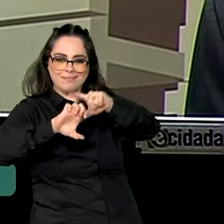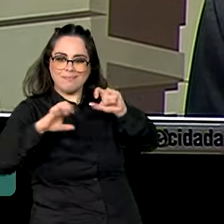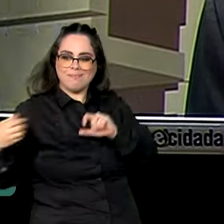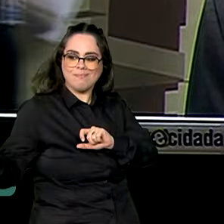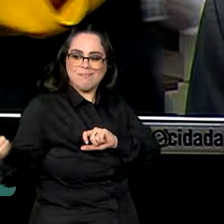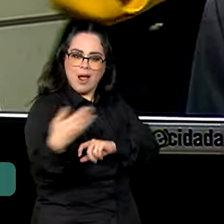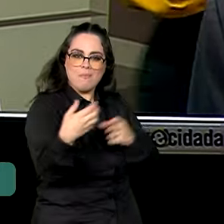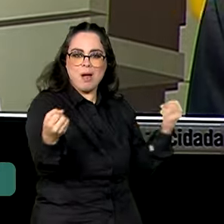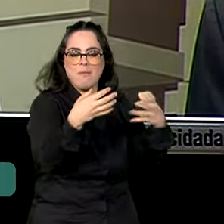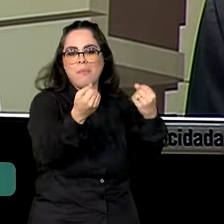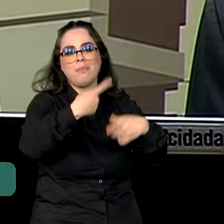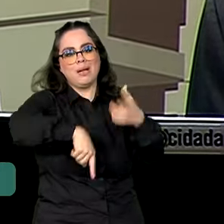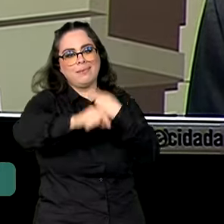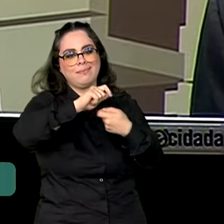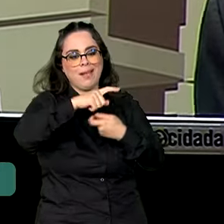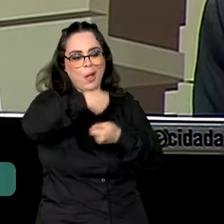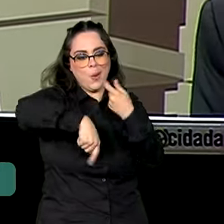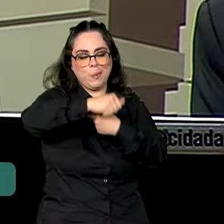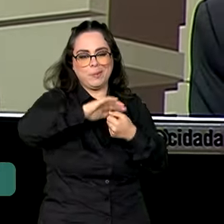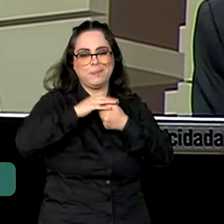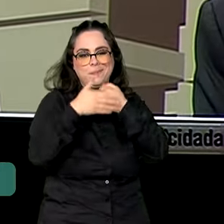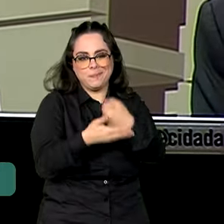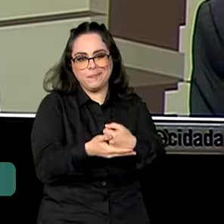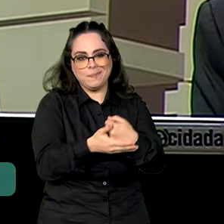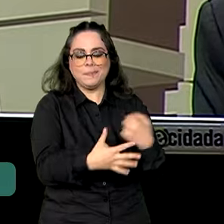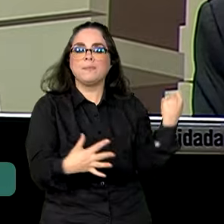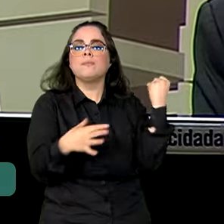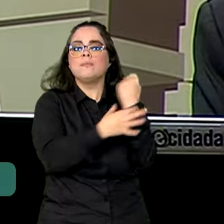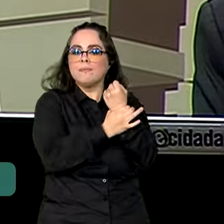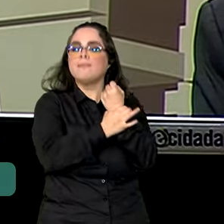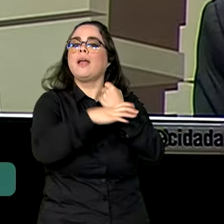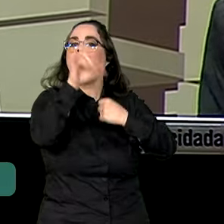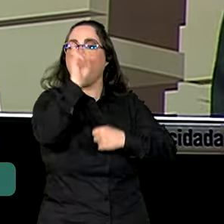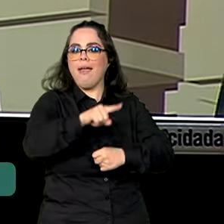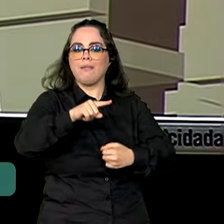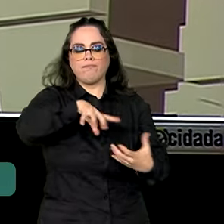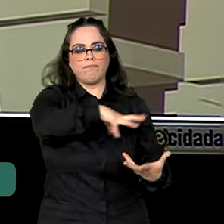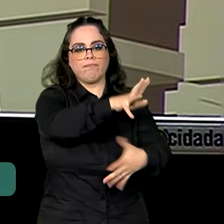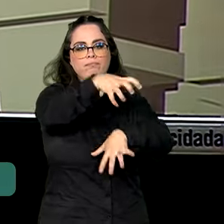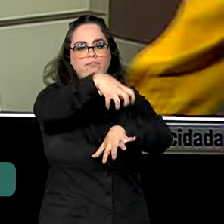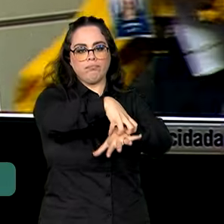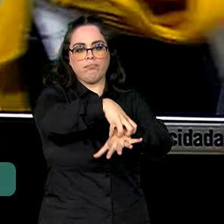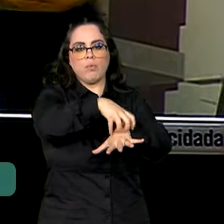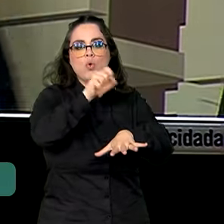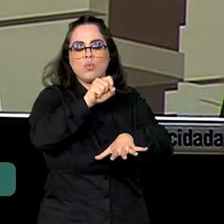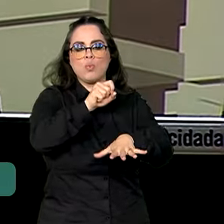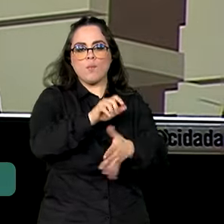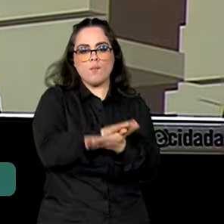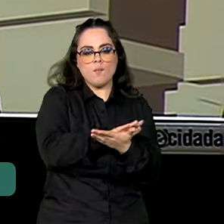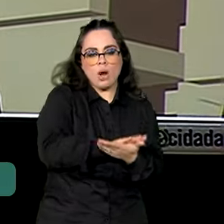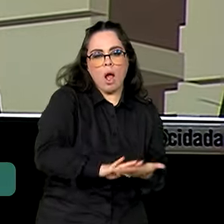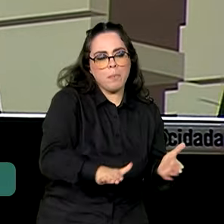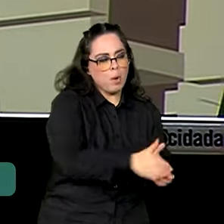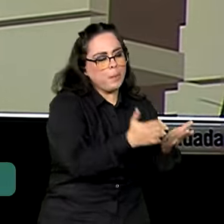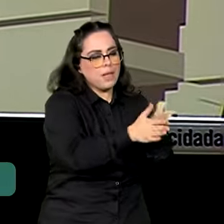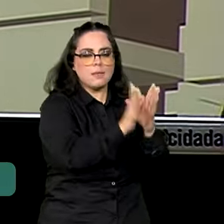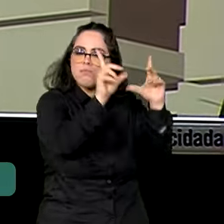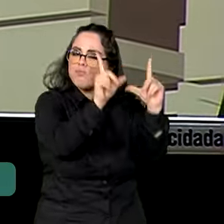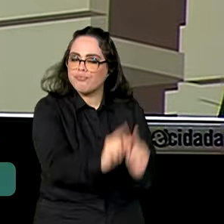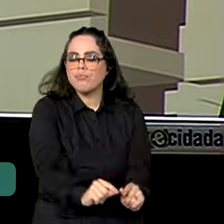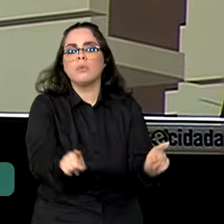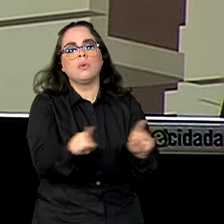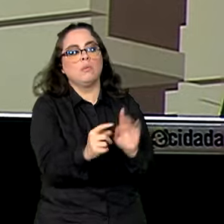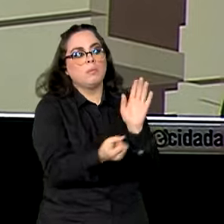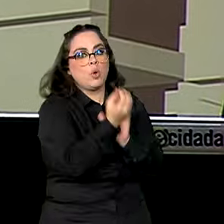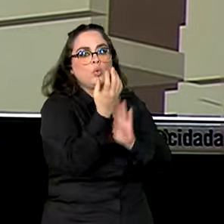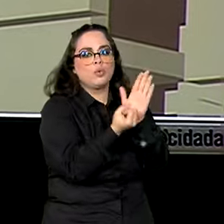voltado para a economia sustentável, se consolidando como um polo e referência global na erradicação da pobreza e crescimento